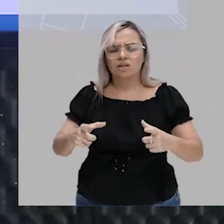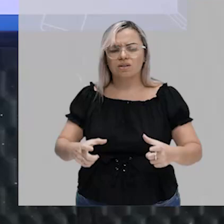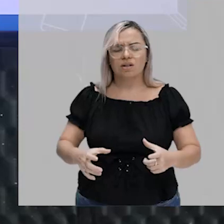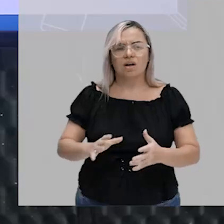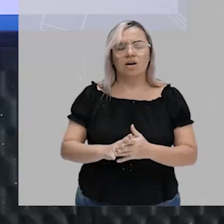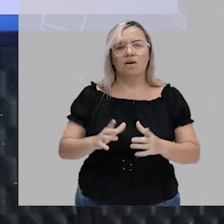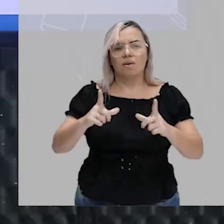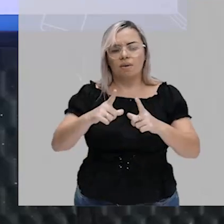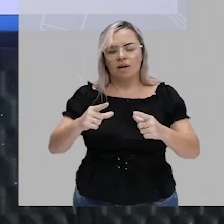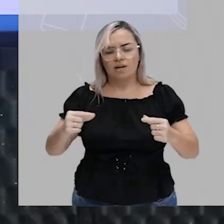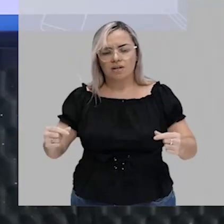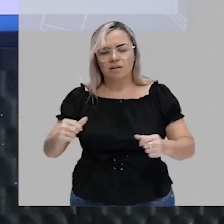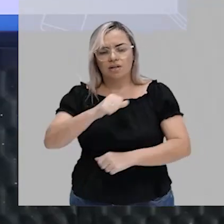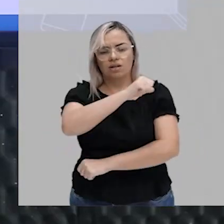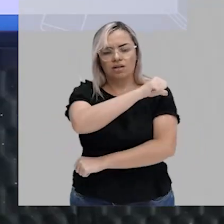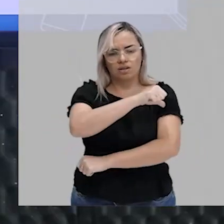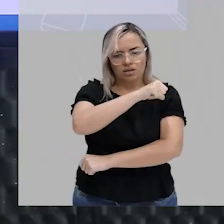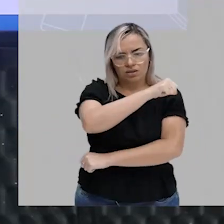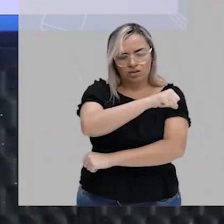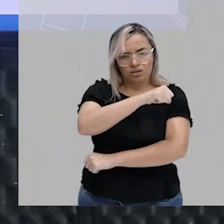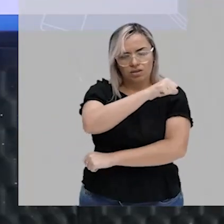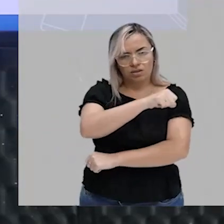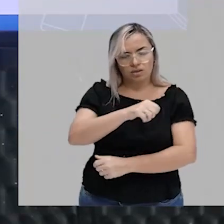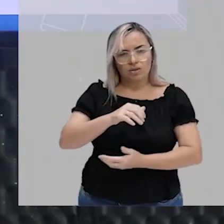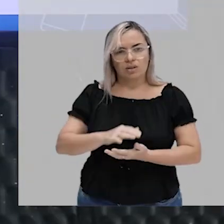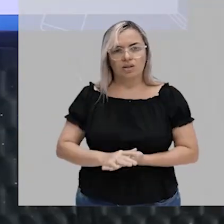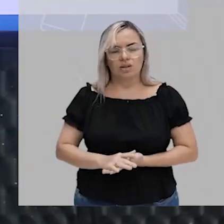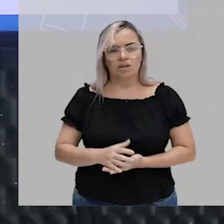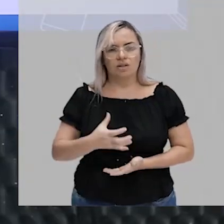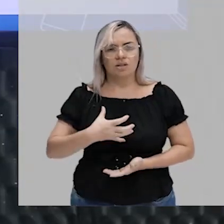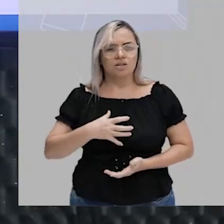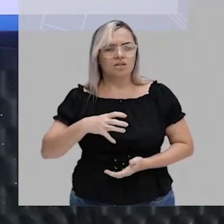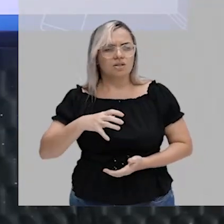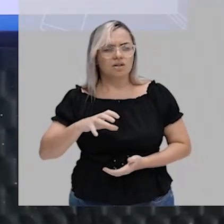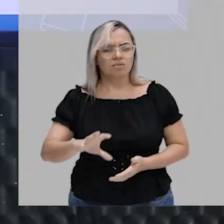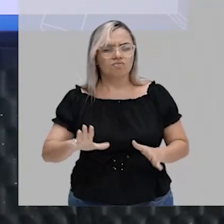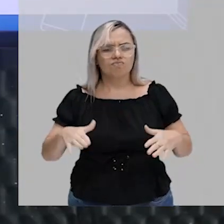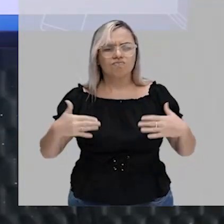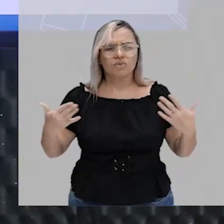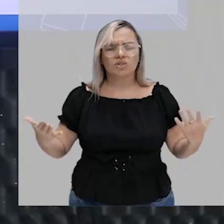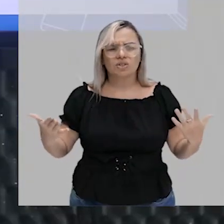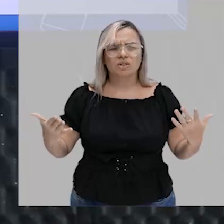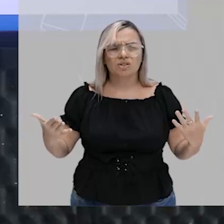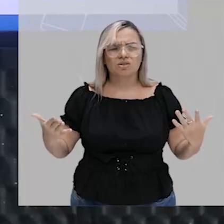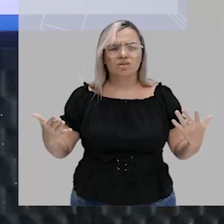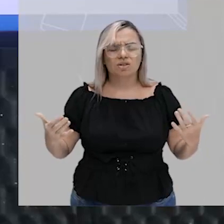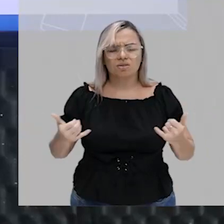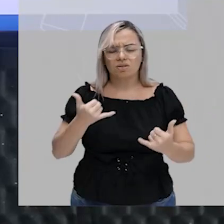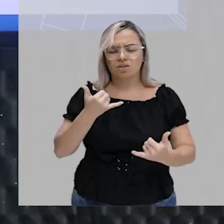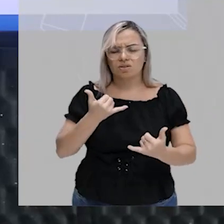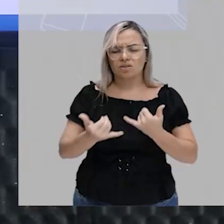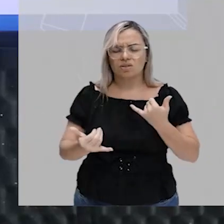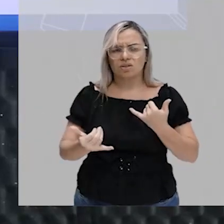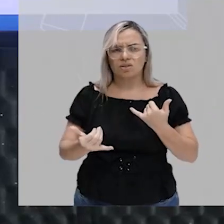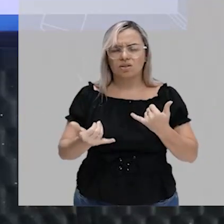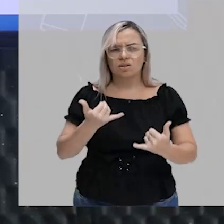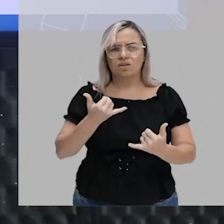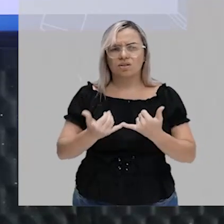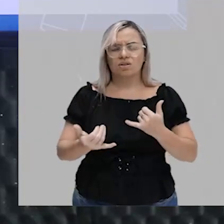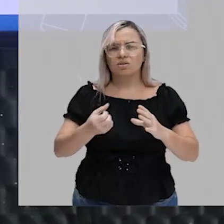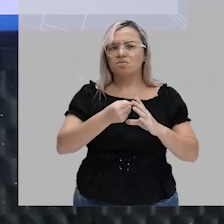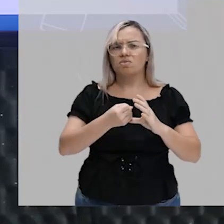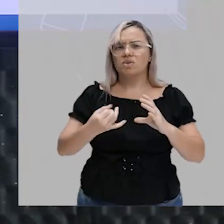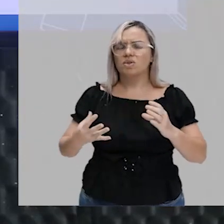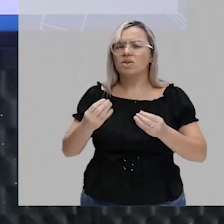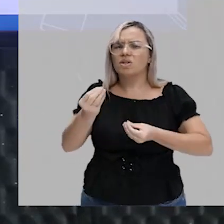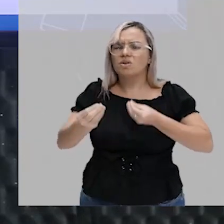comum? O que que eu posso, meu Deus, e agora, Brasília, Rio de Janeiro e Salvador? O que que eu acho,